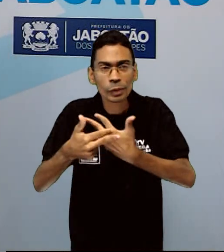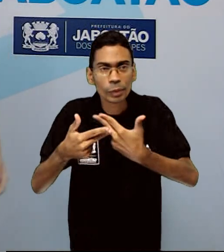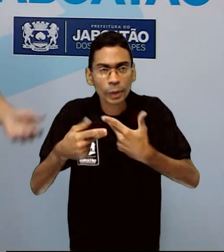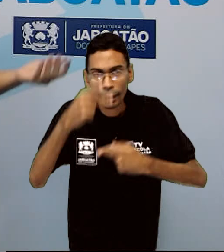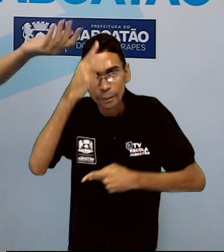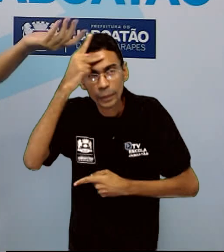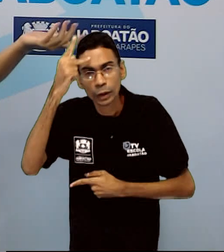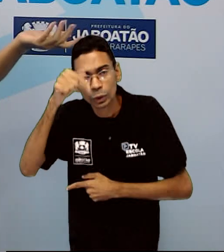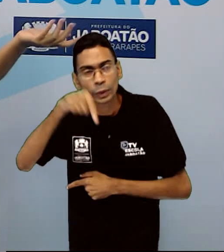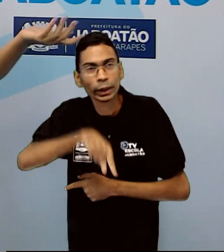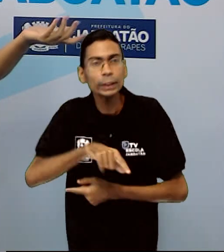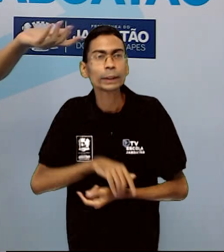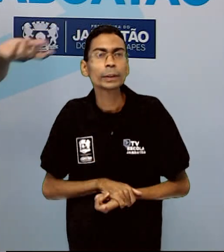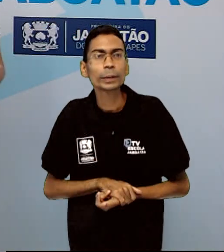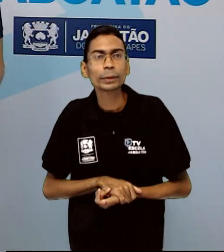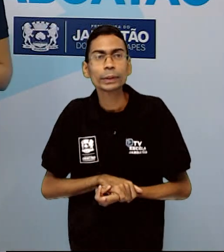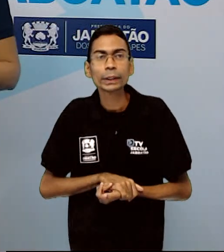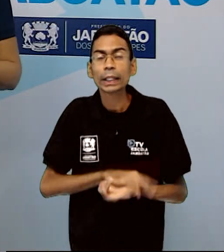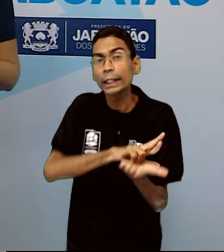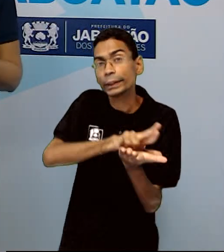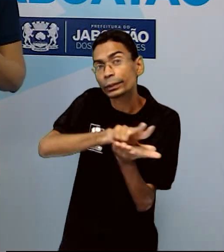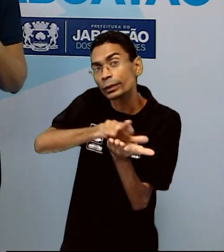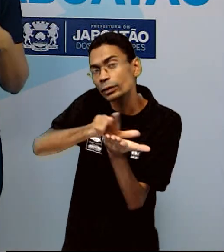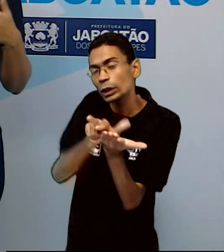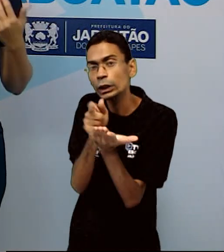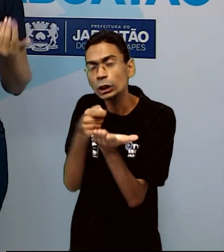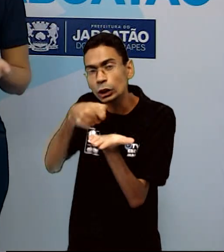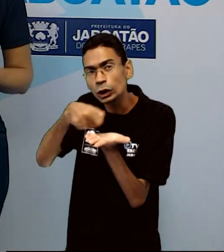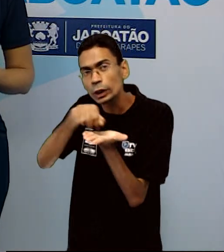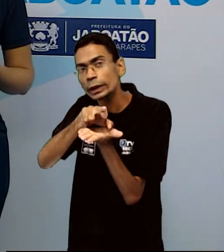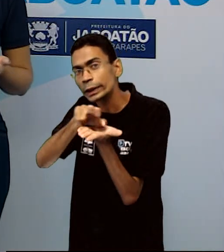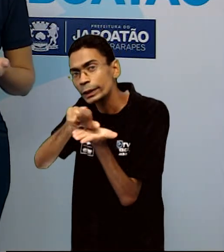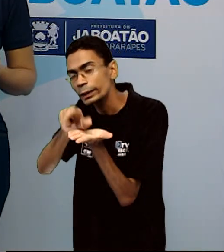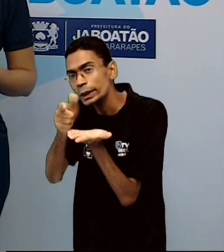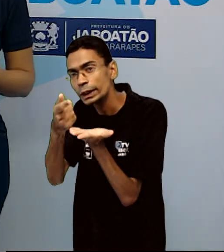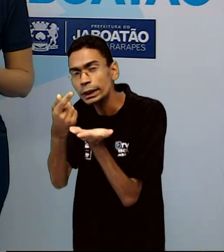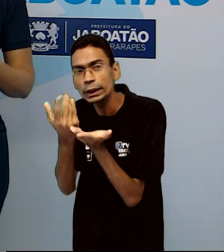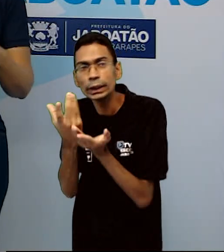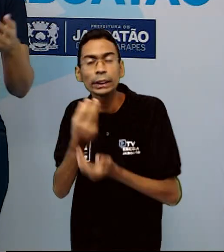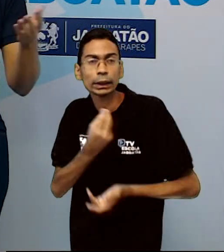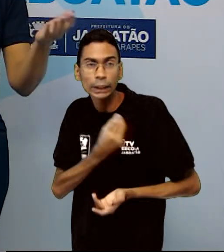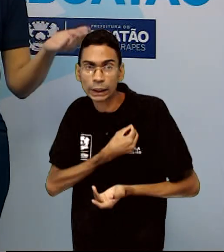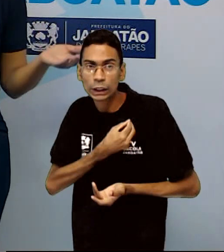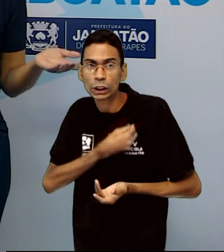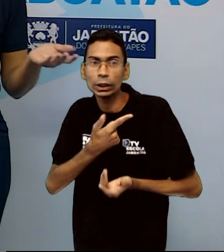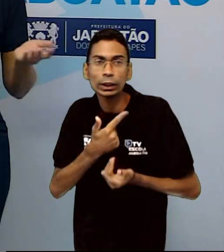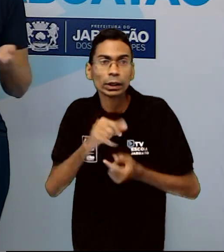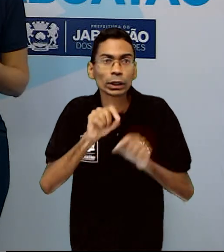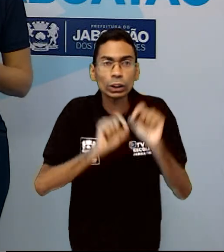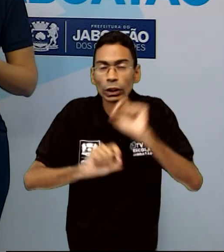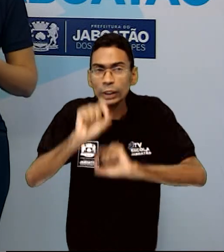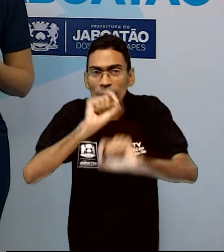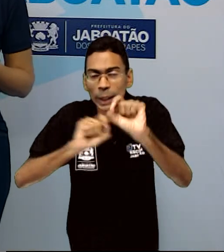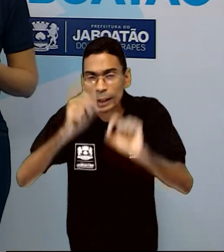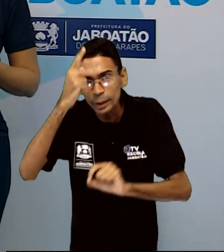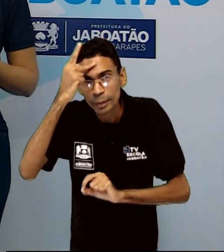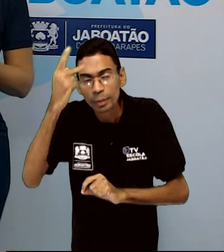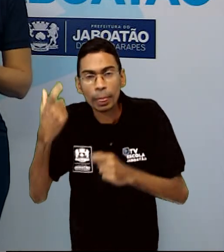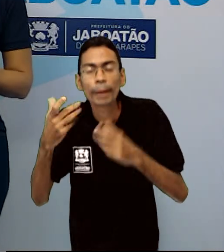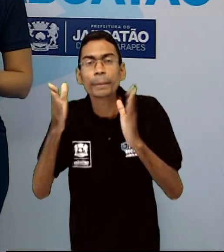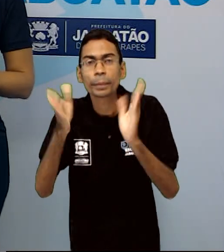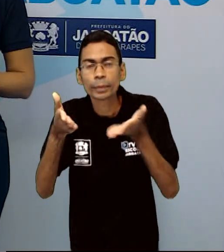A diversidade descreve as diferenças existentes entre as pessoas que fazem parte de um determinado grupo.